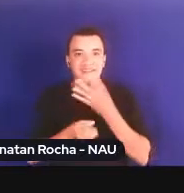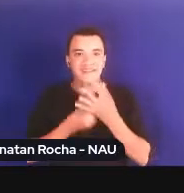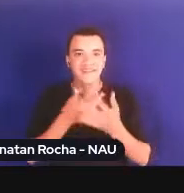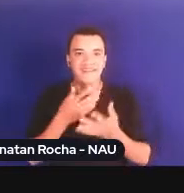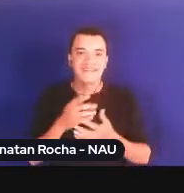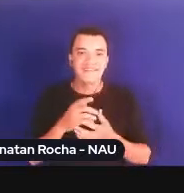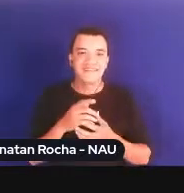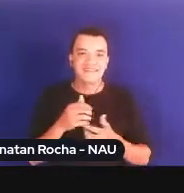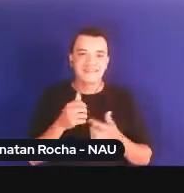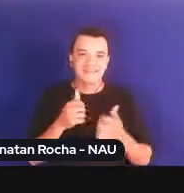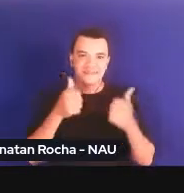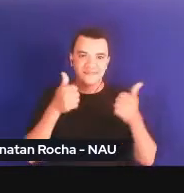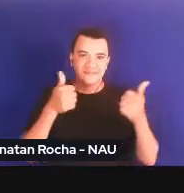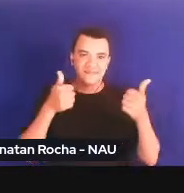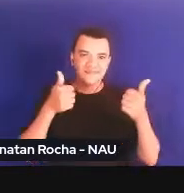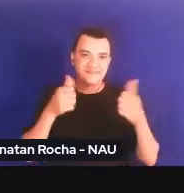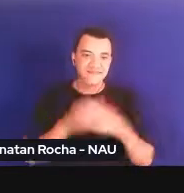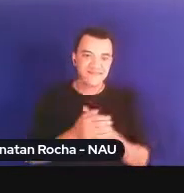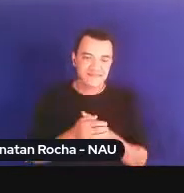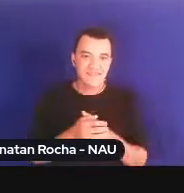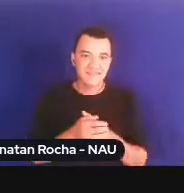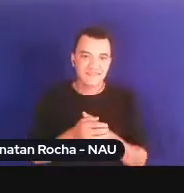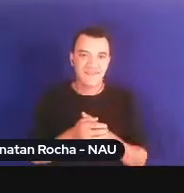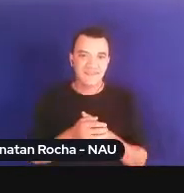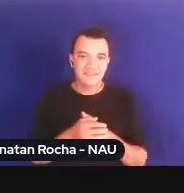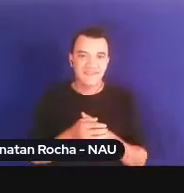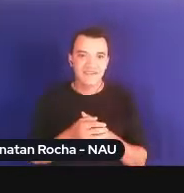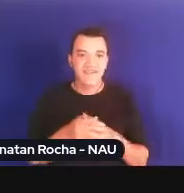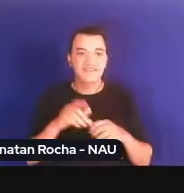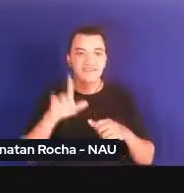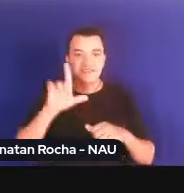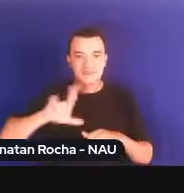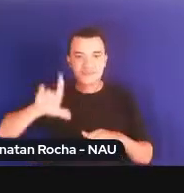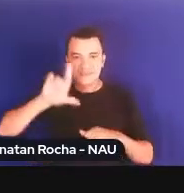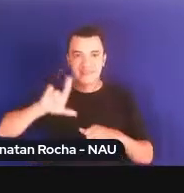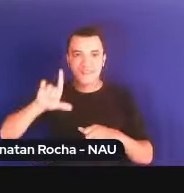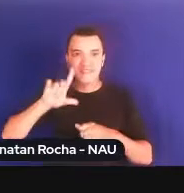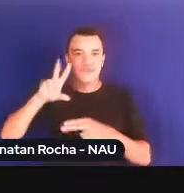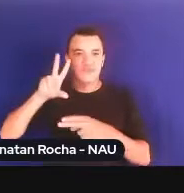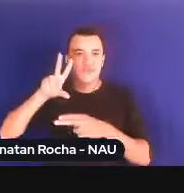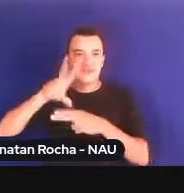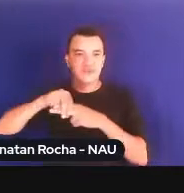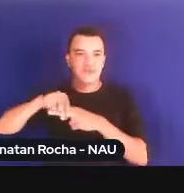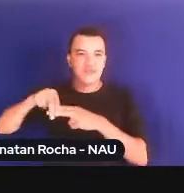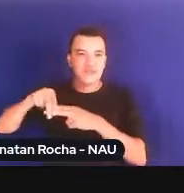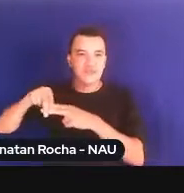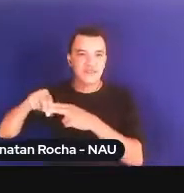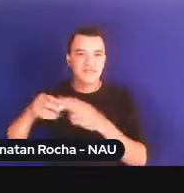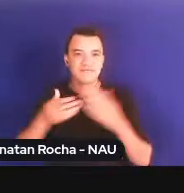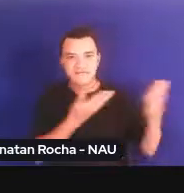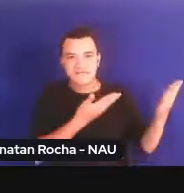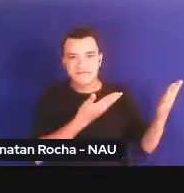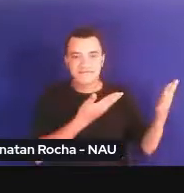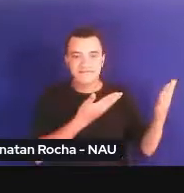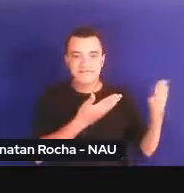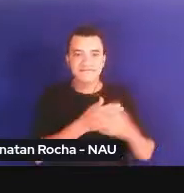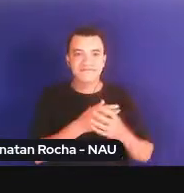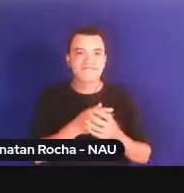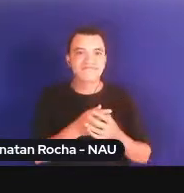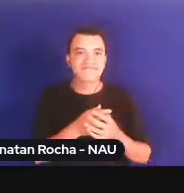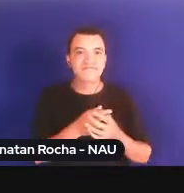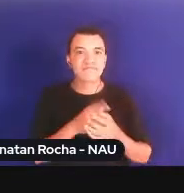sim eu adoro literatura olha e esse cordel é um cordel de uma